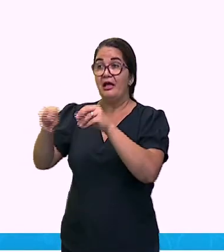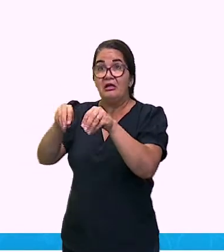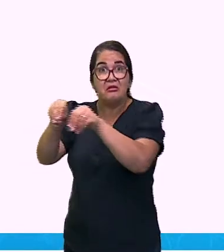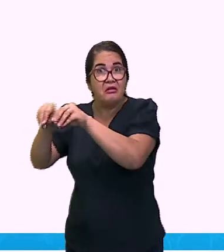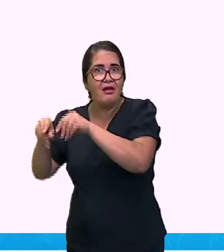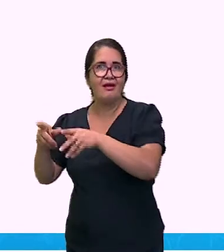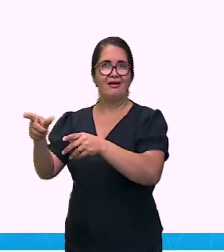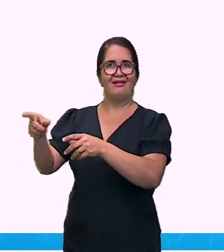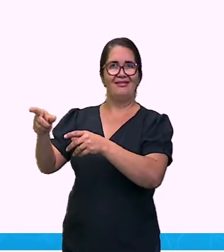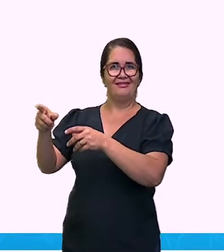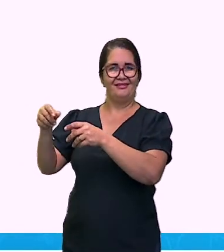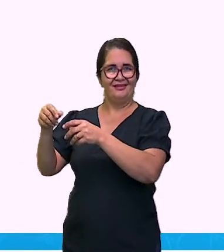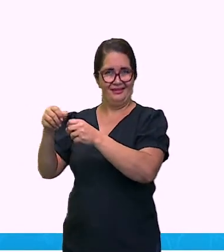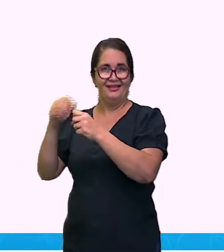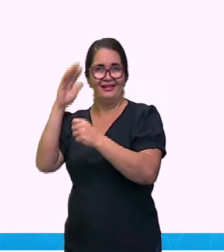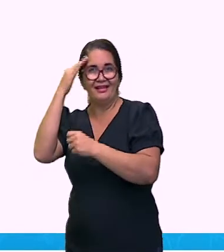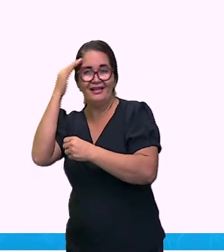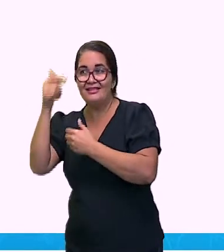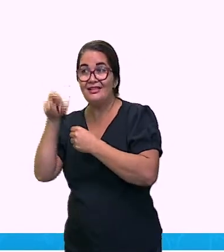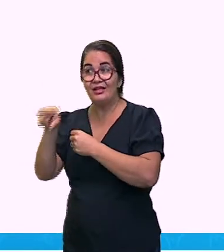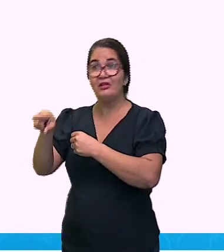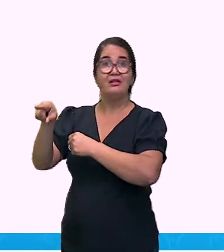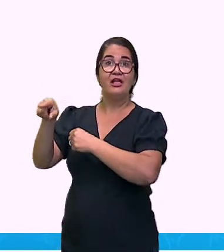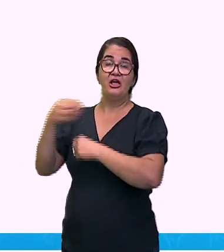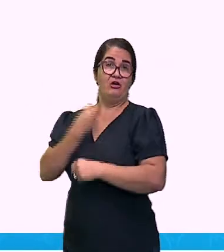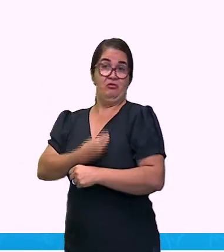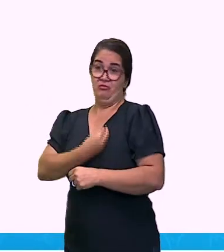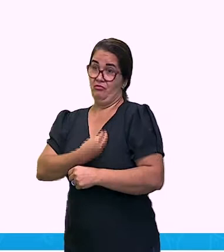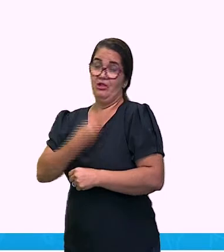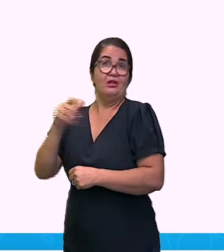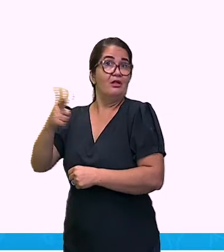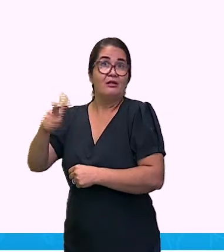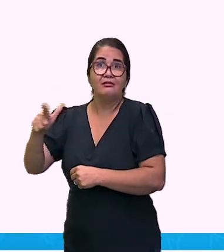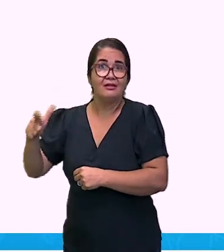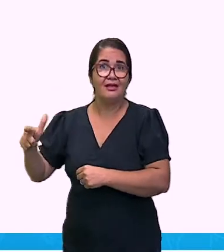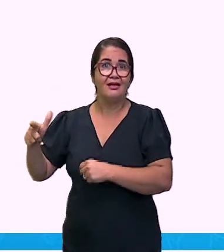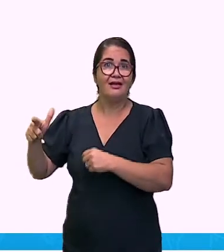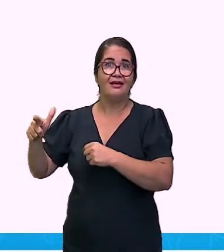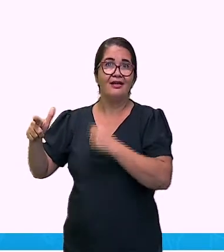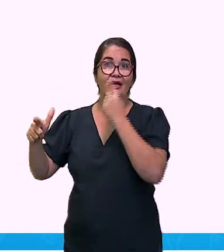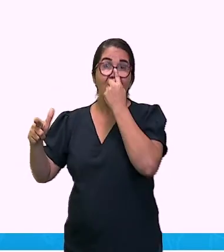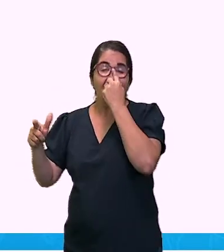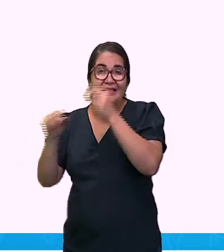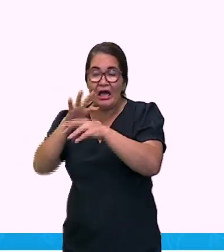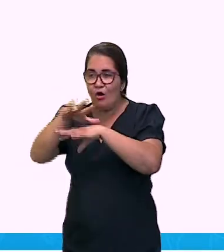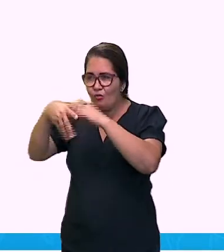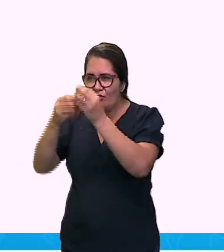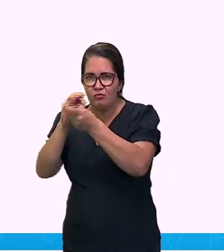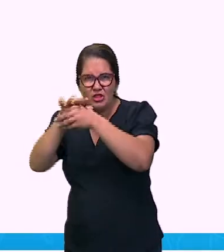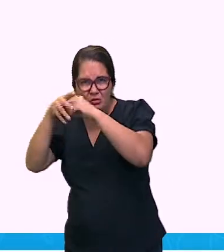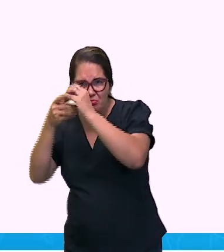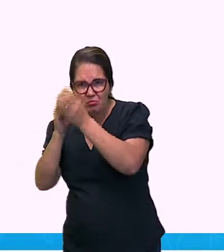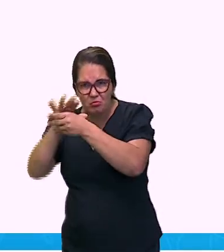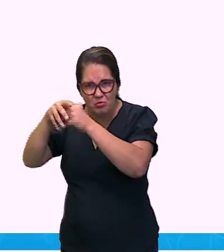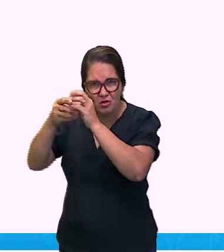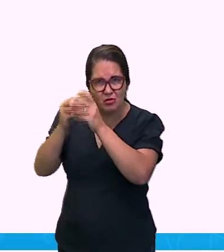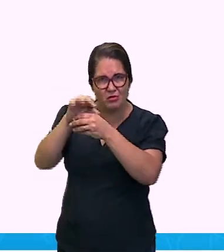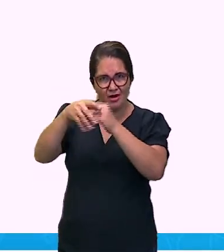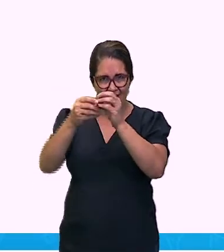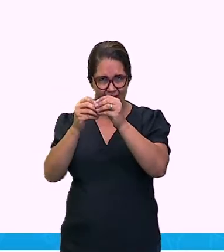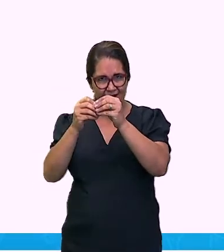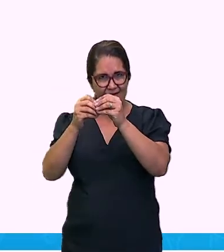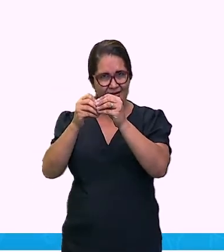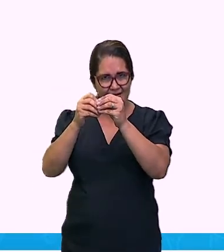compostos orgânicos, e aí eles vão se ligar e aí eles vão se misturar aos bióticos.